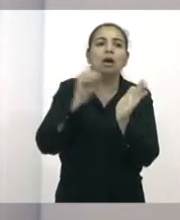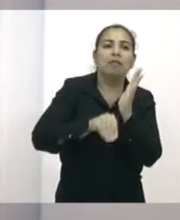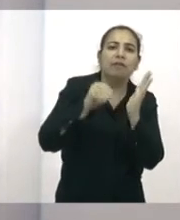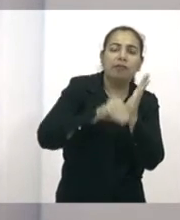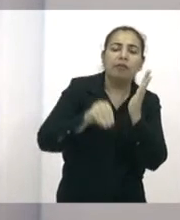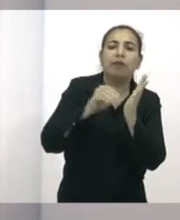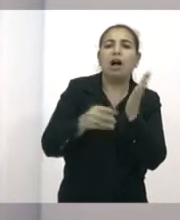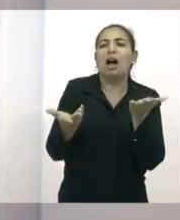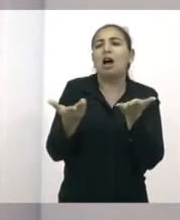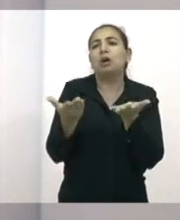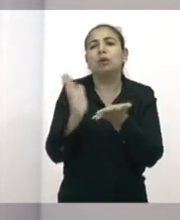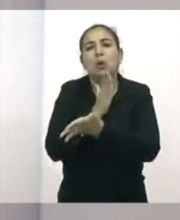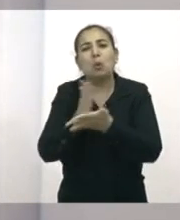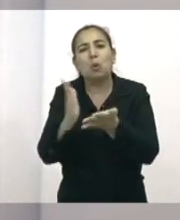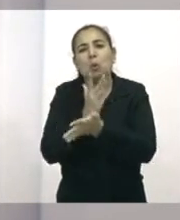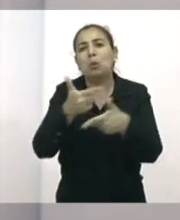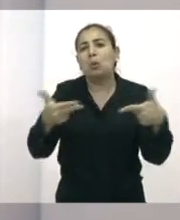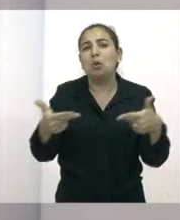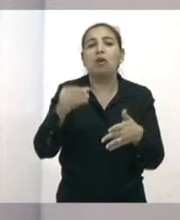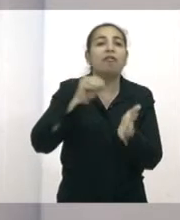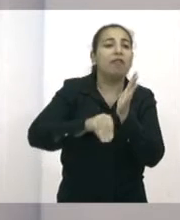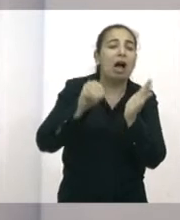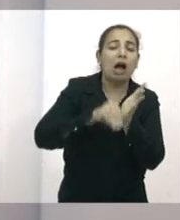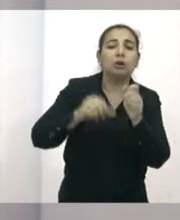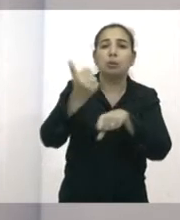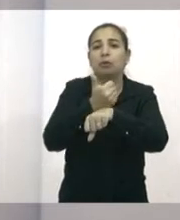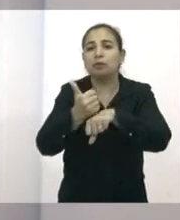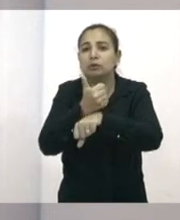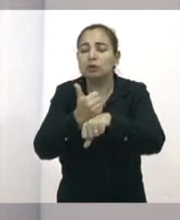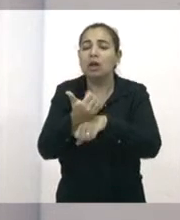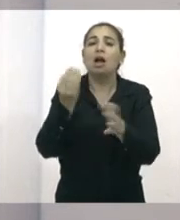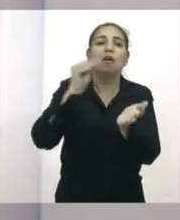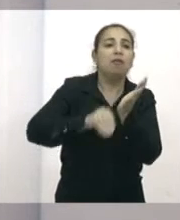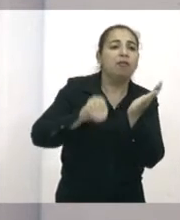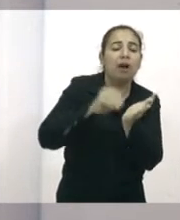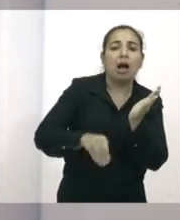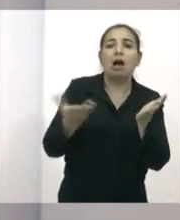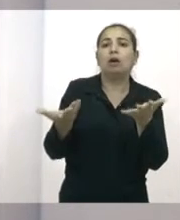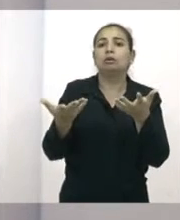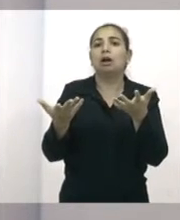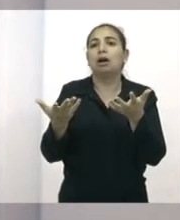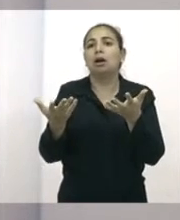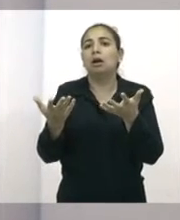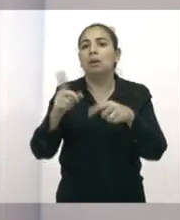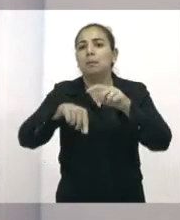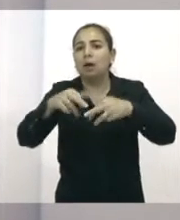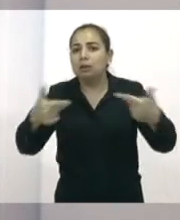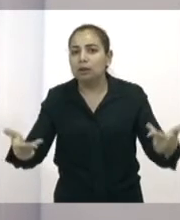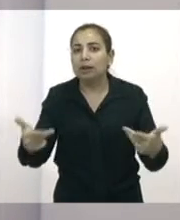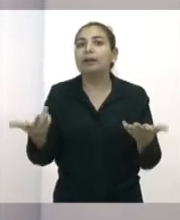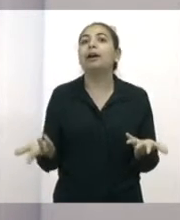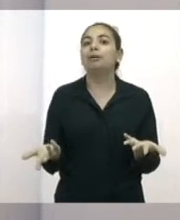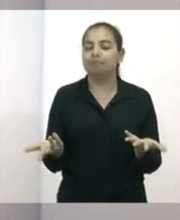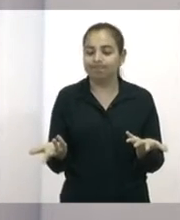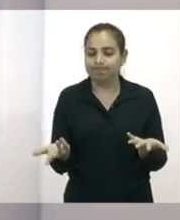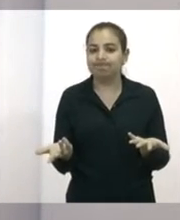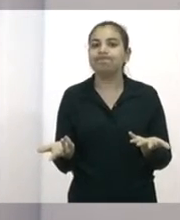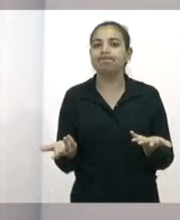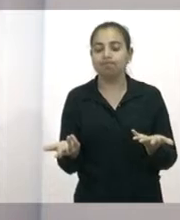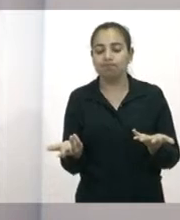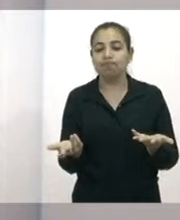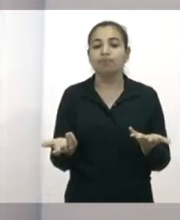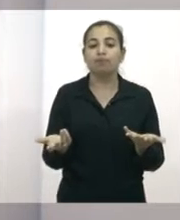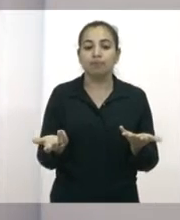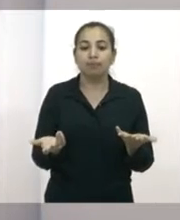também, carência de profissionais, de equipamentos. Teve CRAs, por exemplo, que nós visitamos, que ele até tinha os